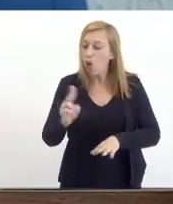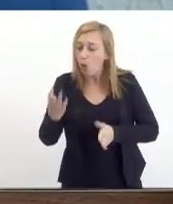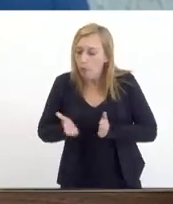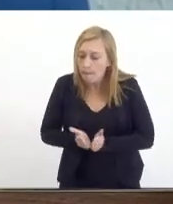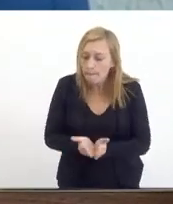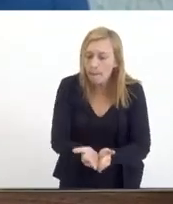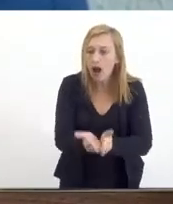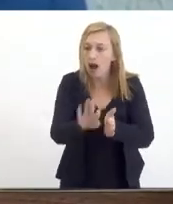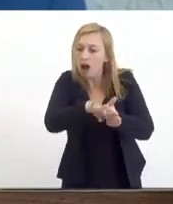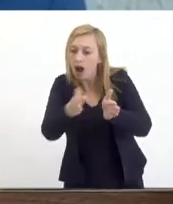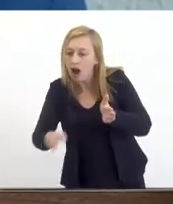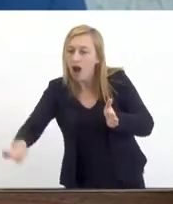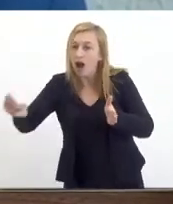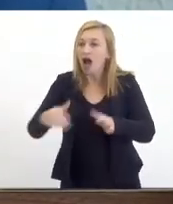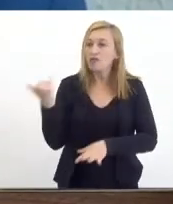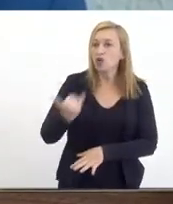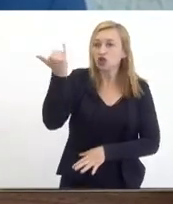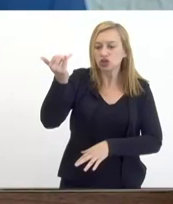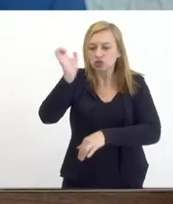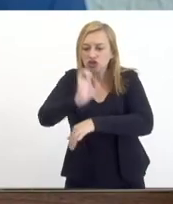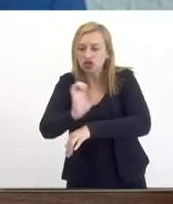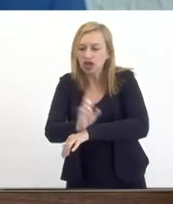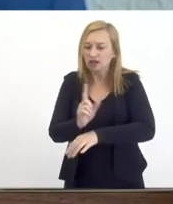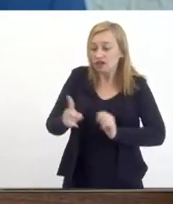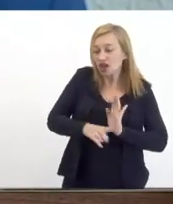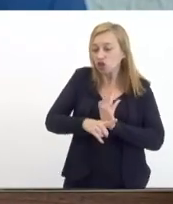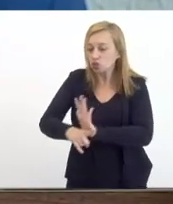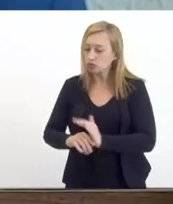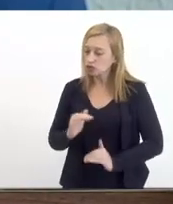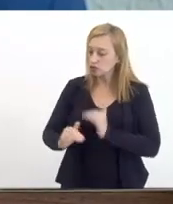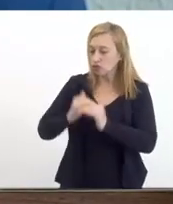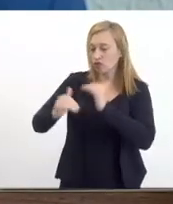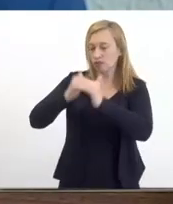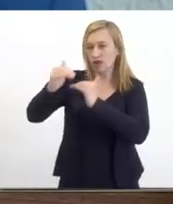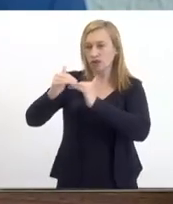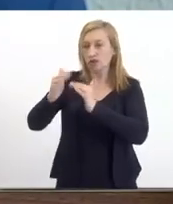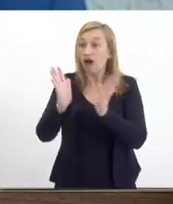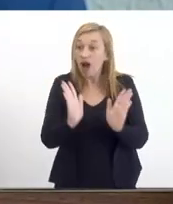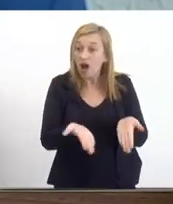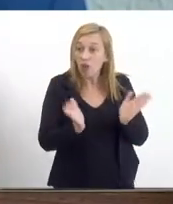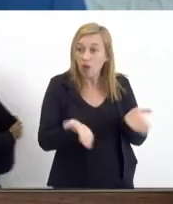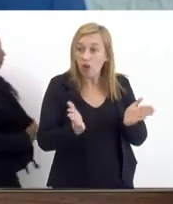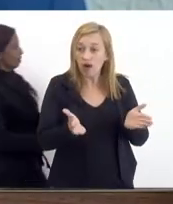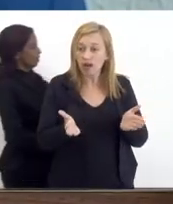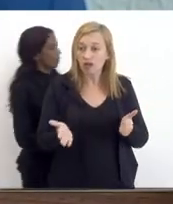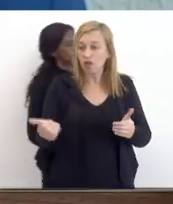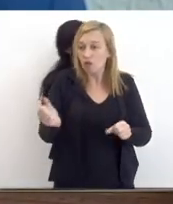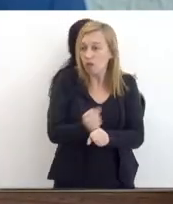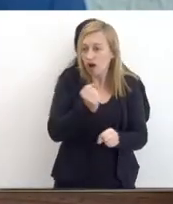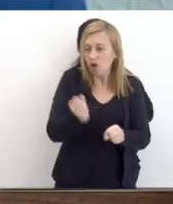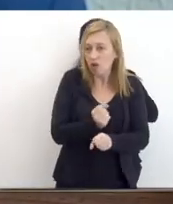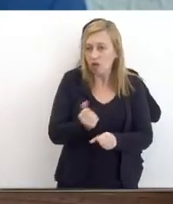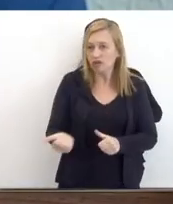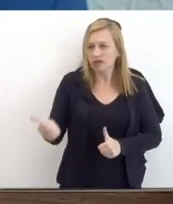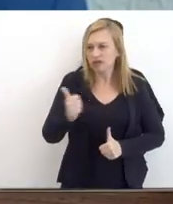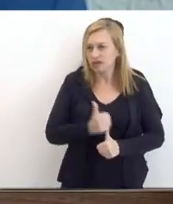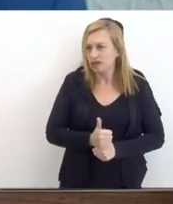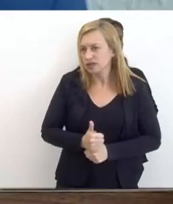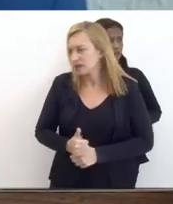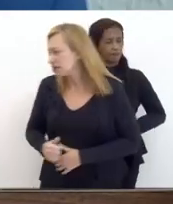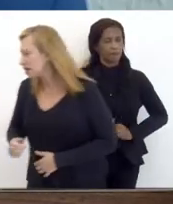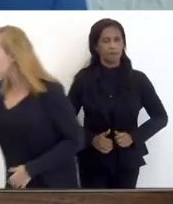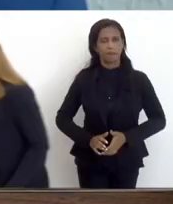importância do estado que vem ajudando esse desenvolvimento agora já com a obra revitalização da